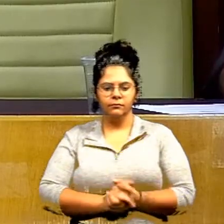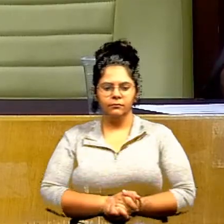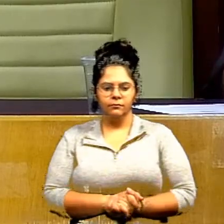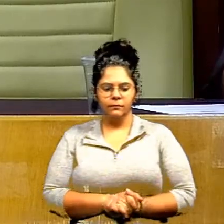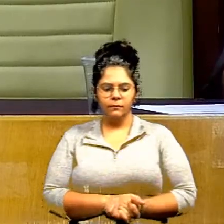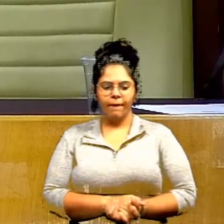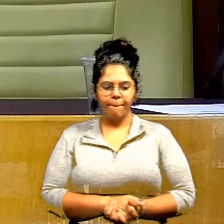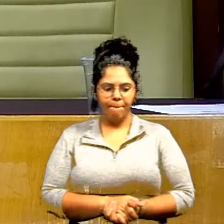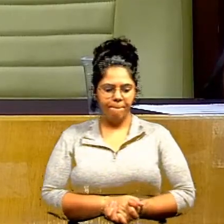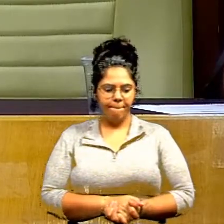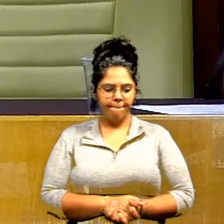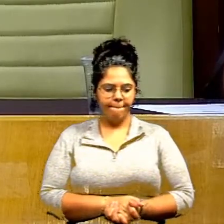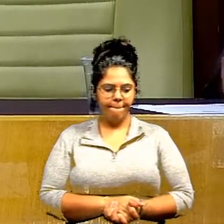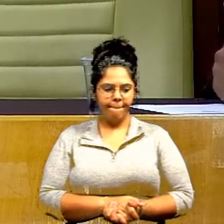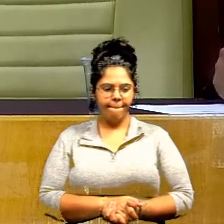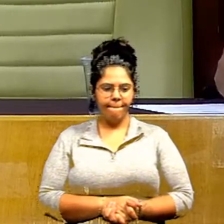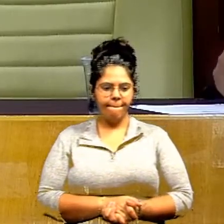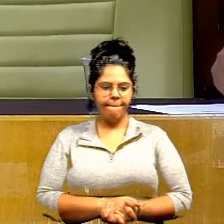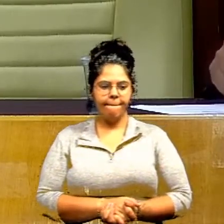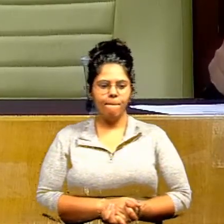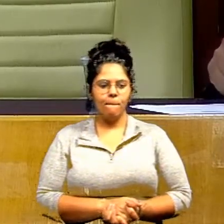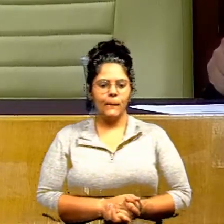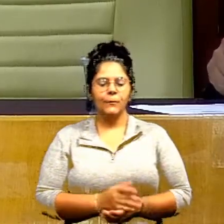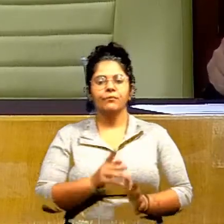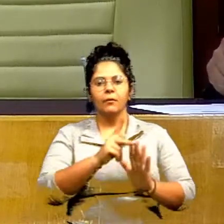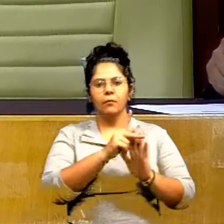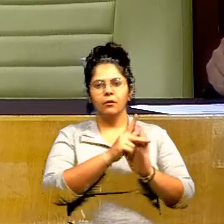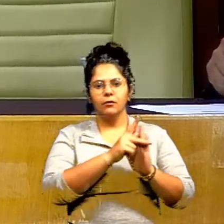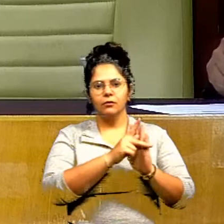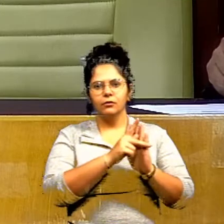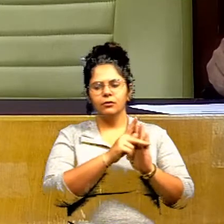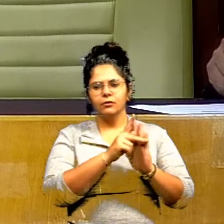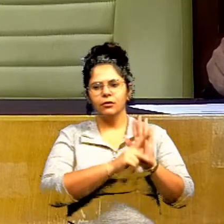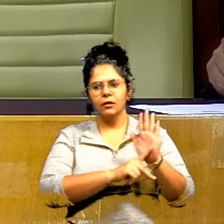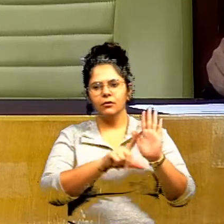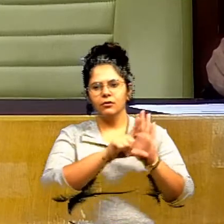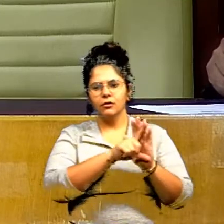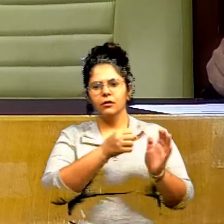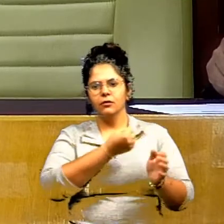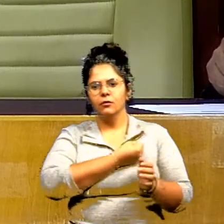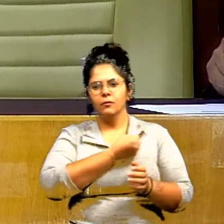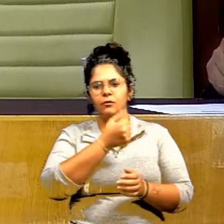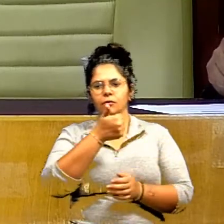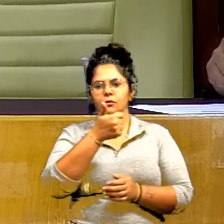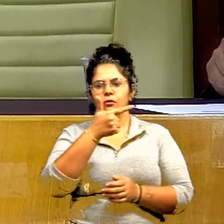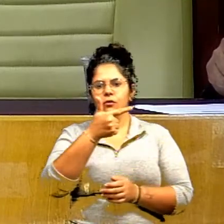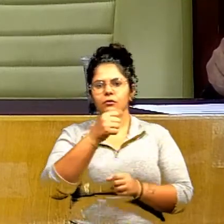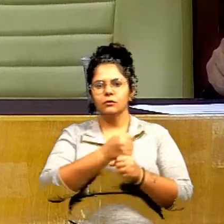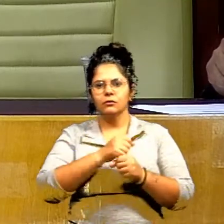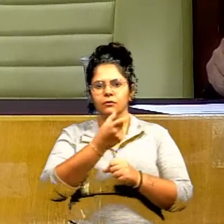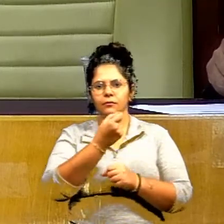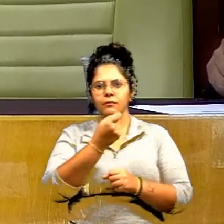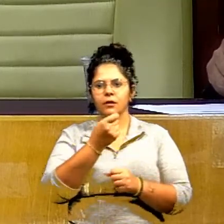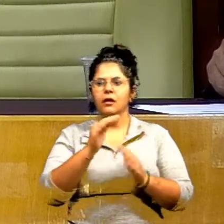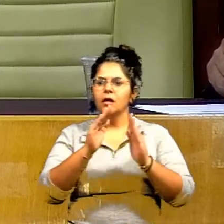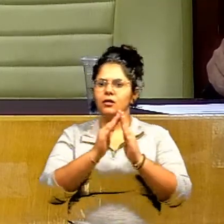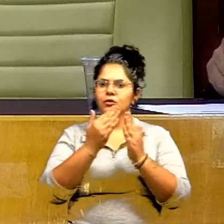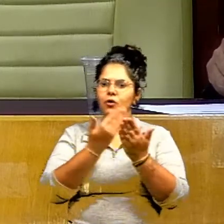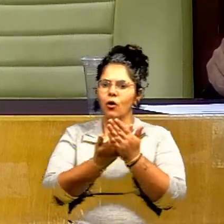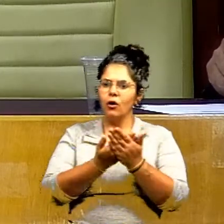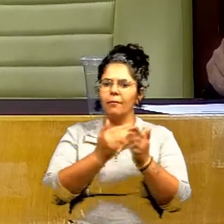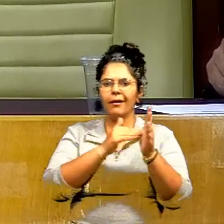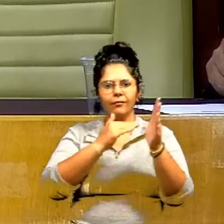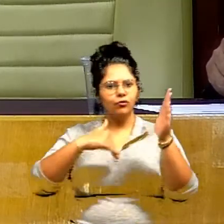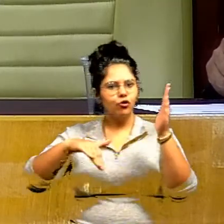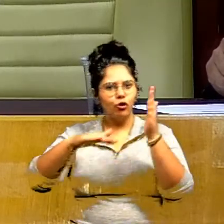Cruvinel não está, Lucas Chetão não está. Emílcio Pereira, 12 de 2020, institui o programa Escola para Todos,